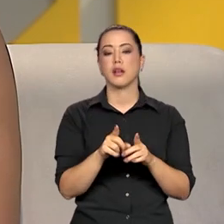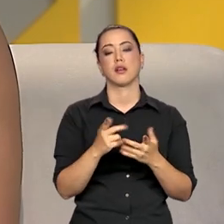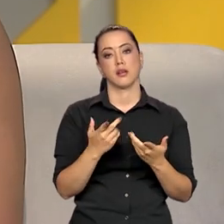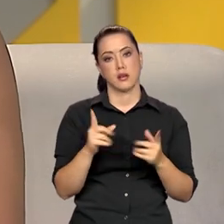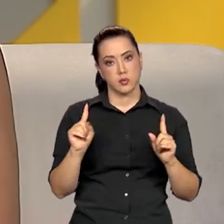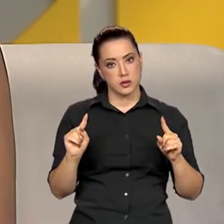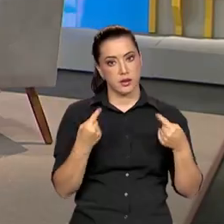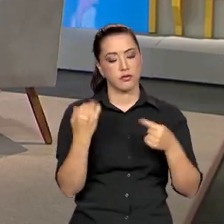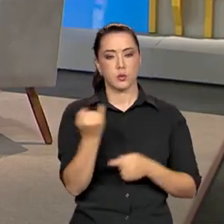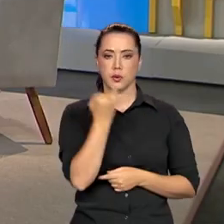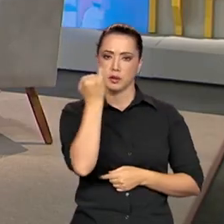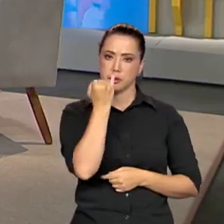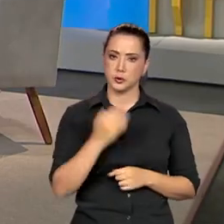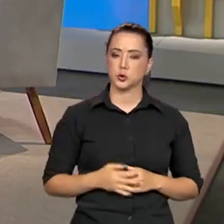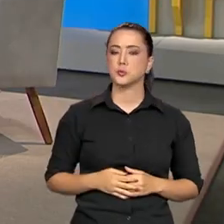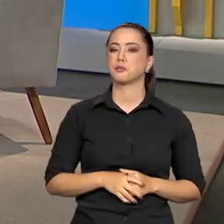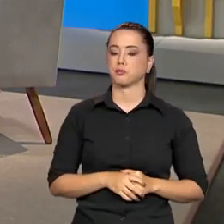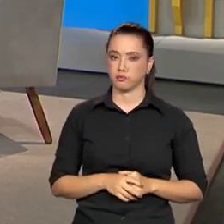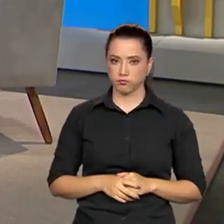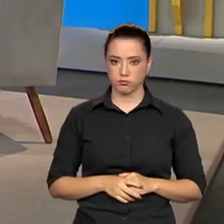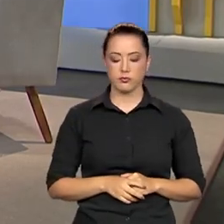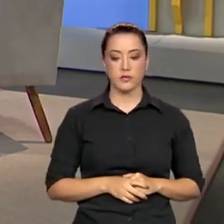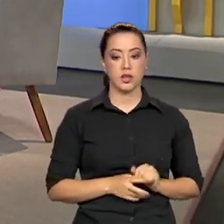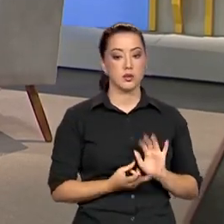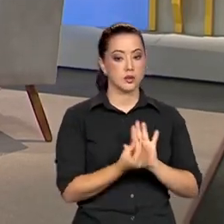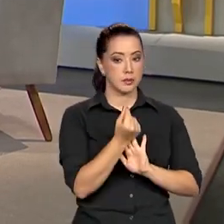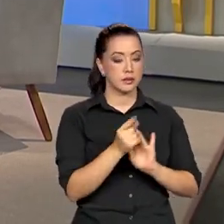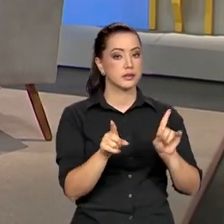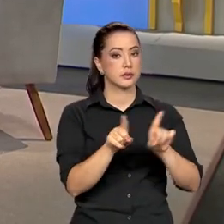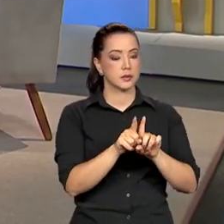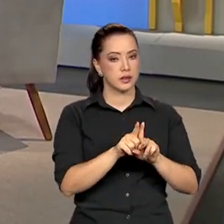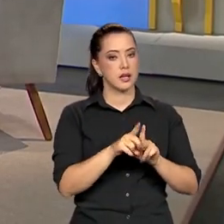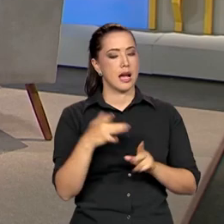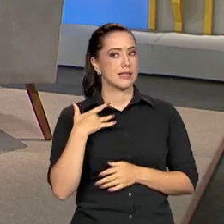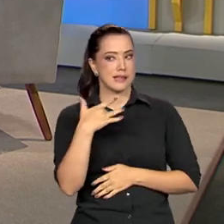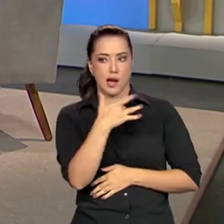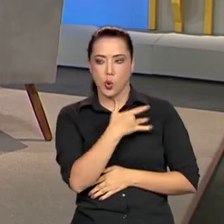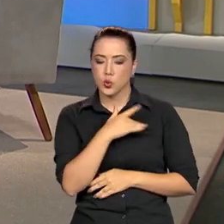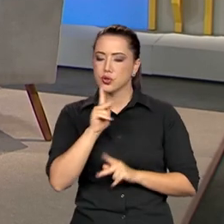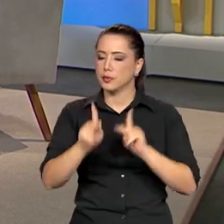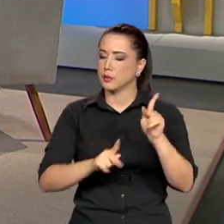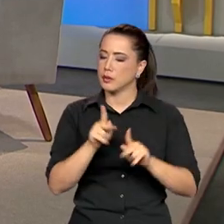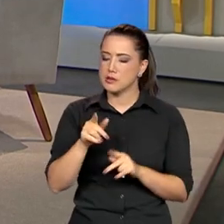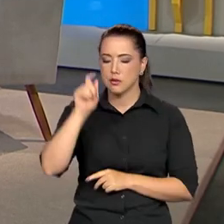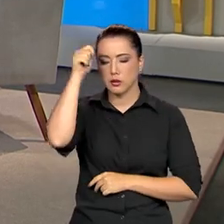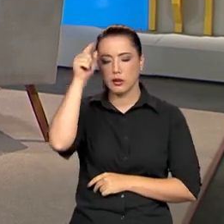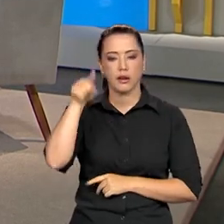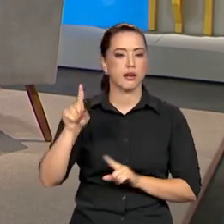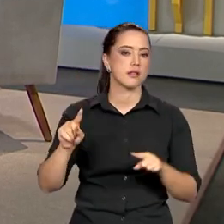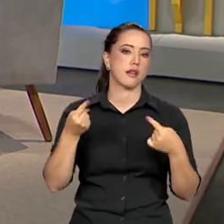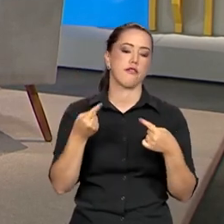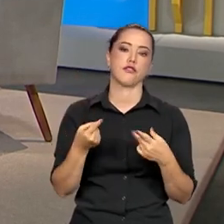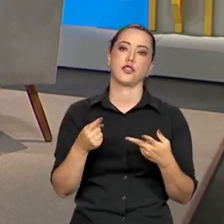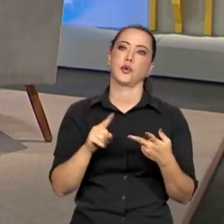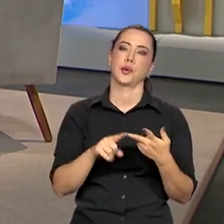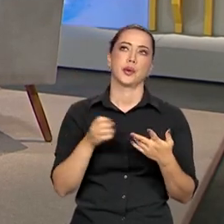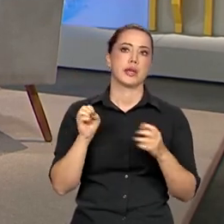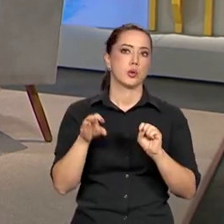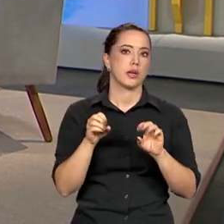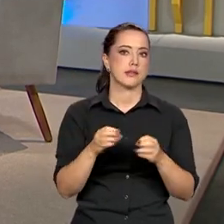desafio. Eu pontuou a questão orçamentária. Sim. Saúde da população negra é um desafio, educação é um desafio. Temos muitos desafios.